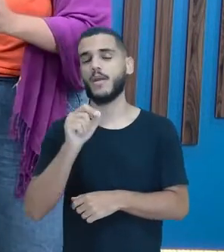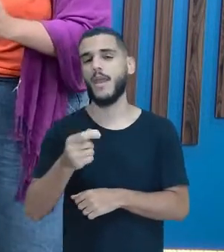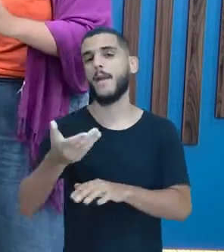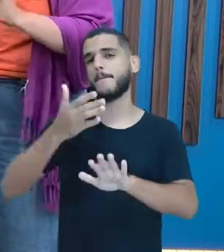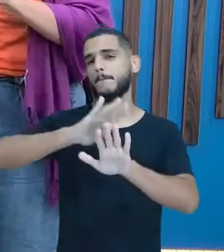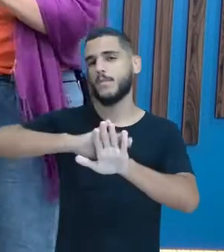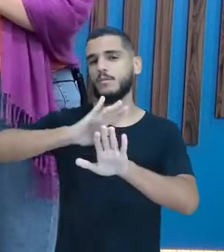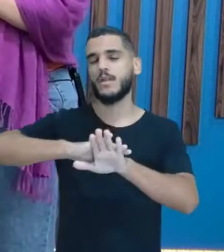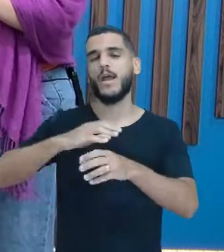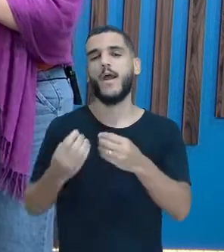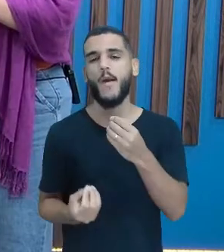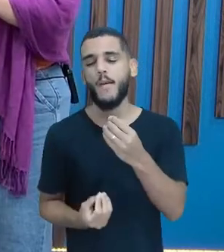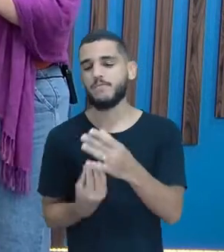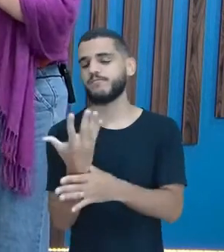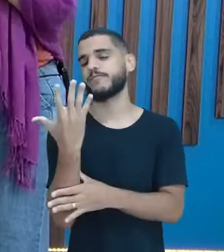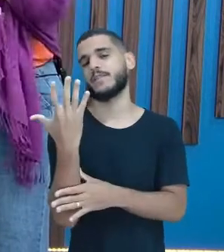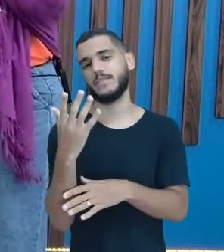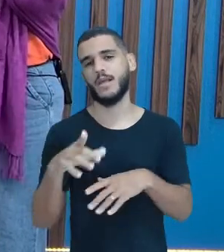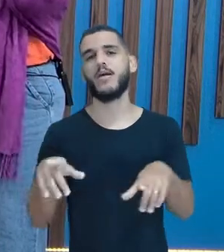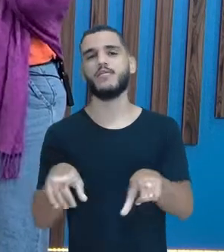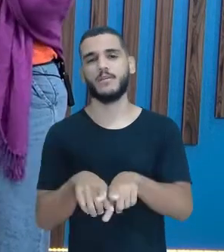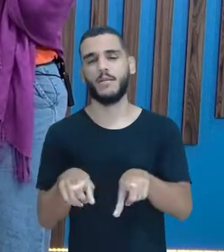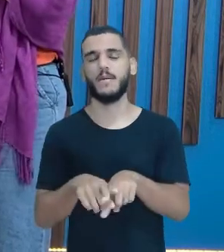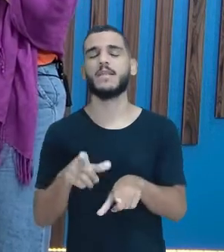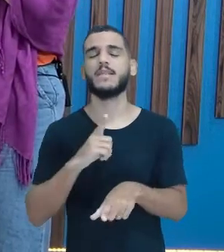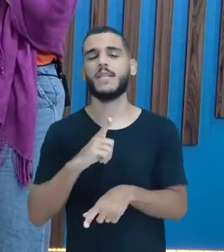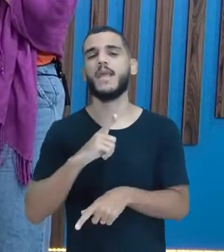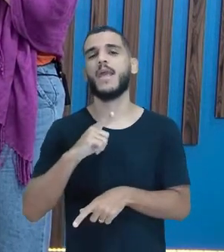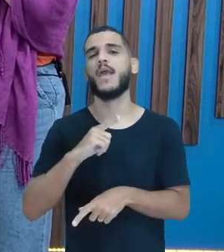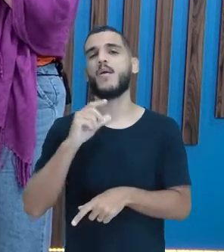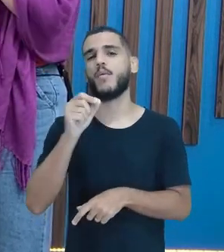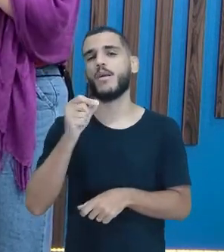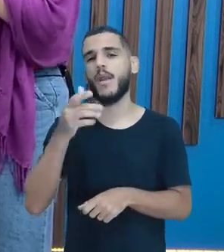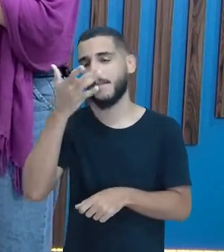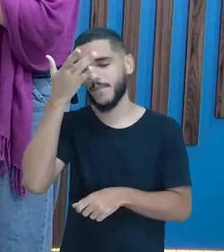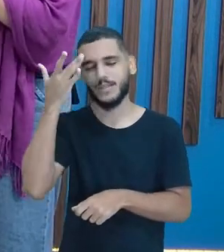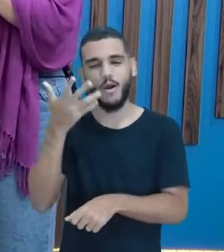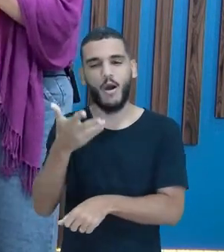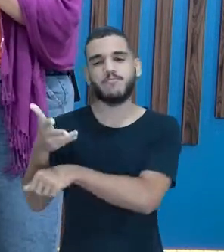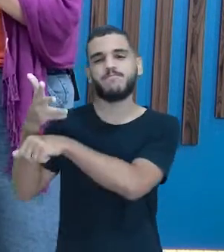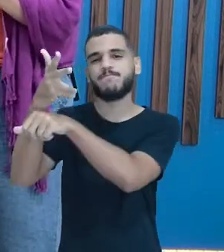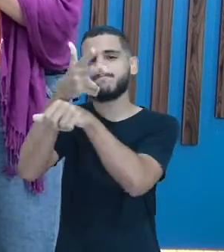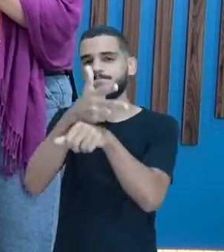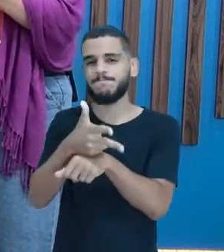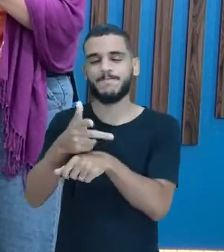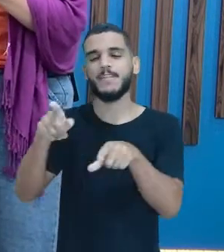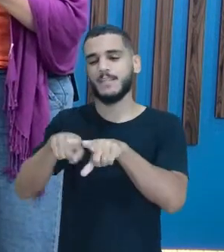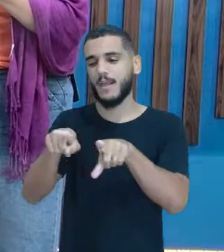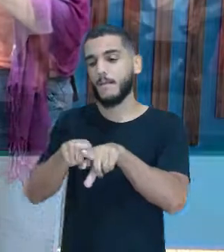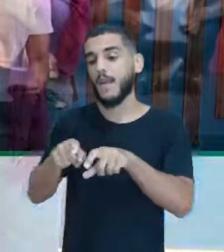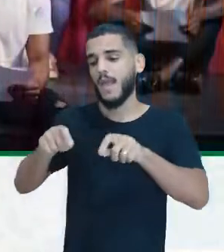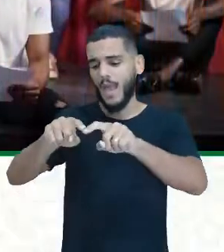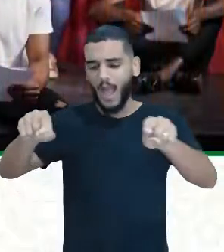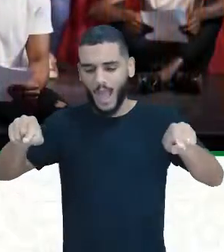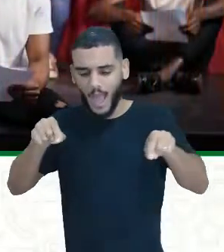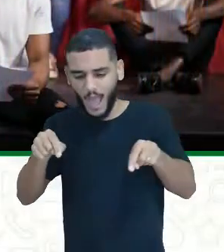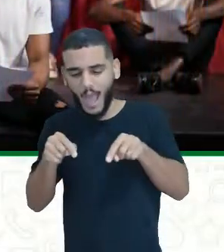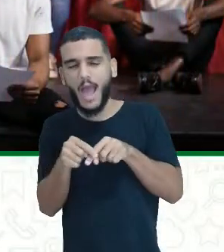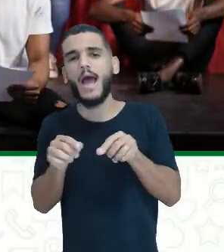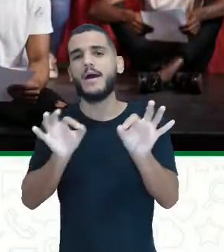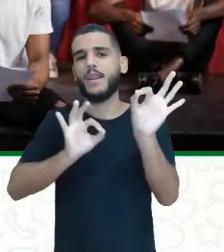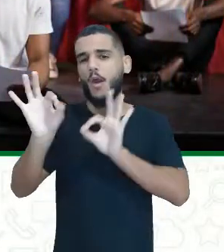trás, tem o cenógrafo, então já não é o aluno participando de construir a